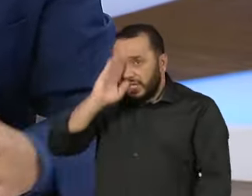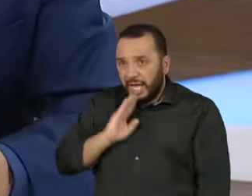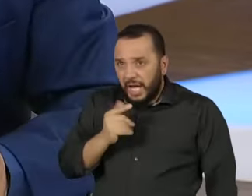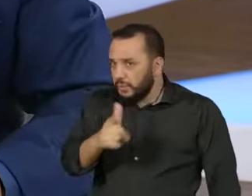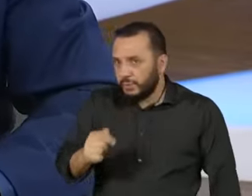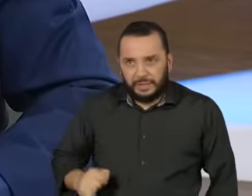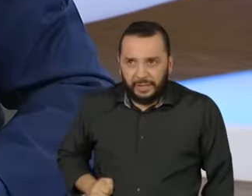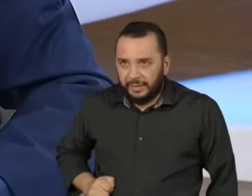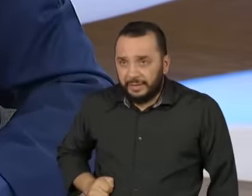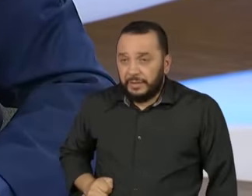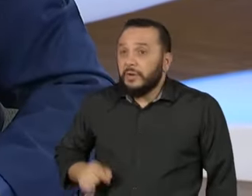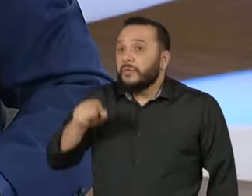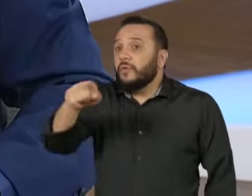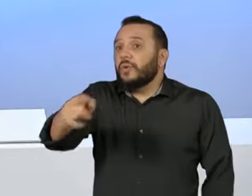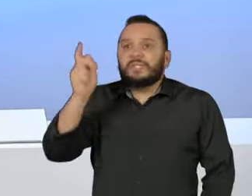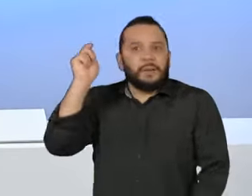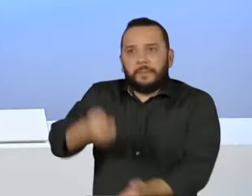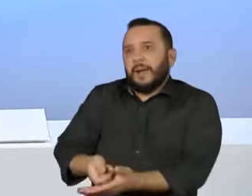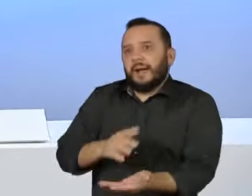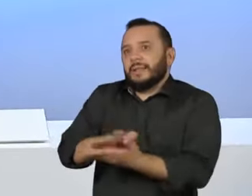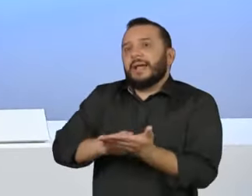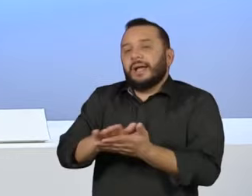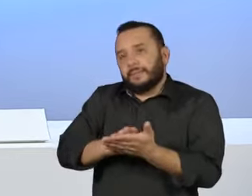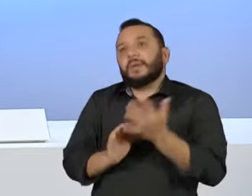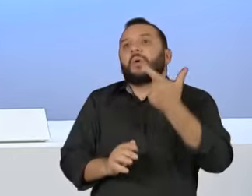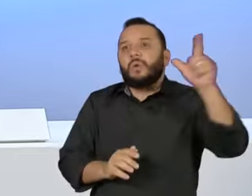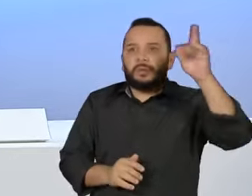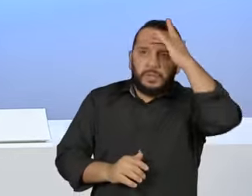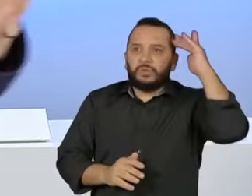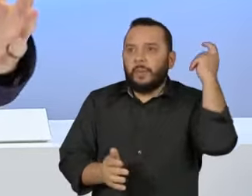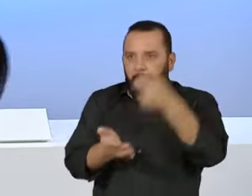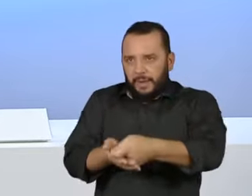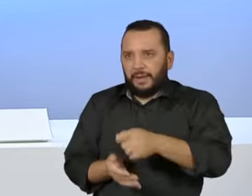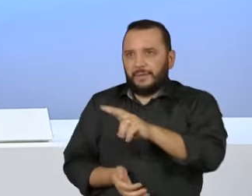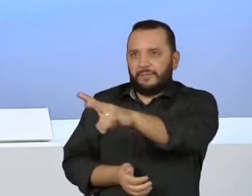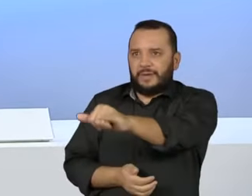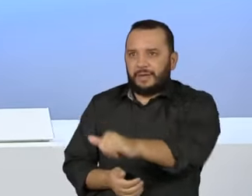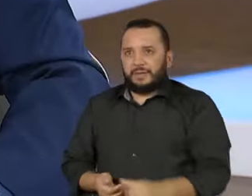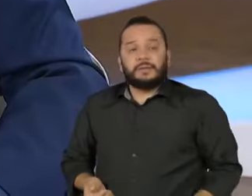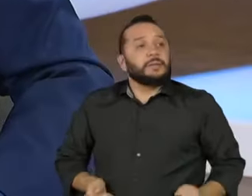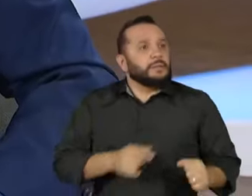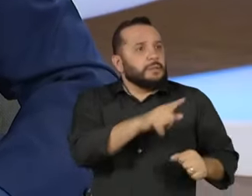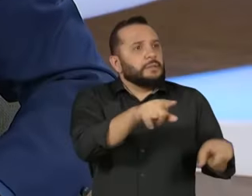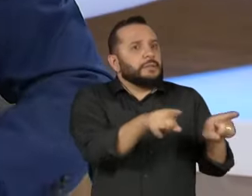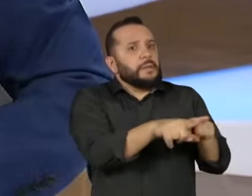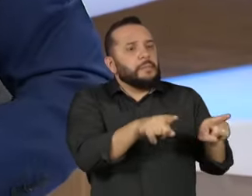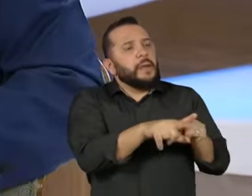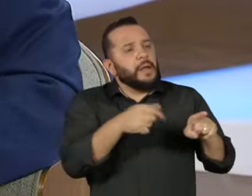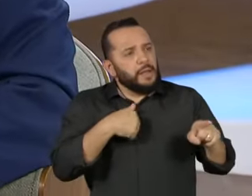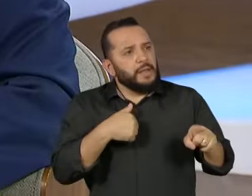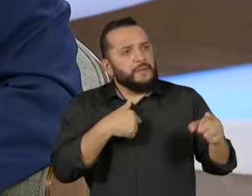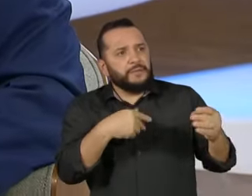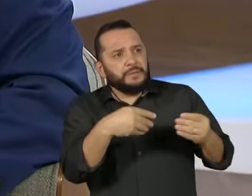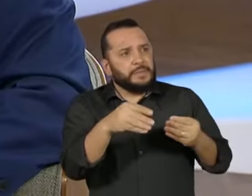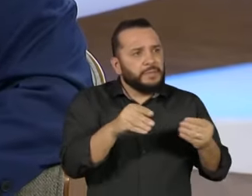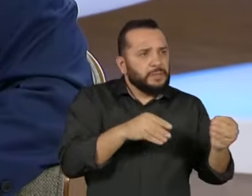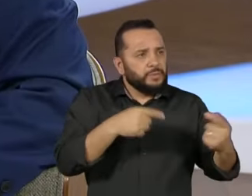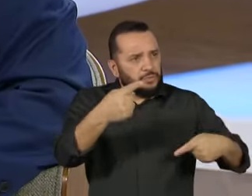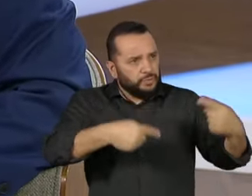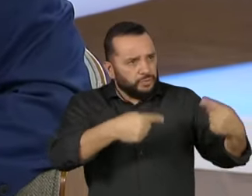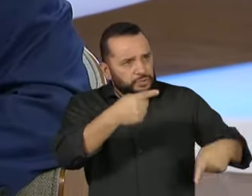não pague, alguém vai pagar. Mas é possível discutir essa flexibilização ou é um pecado? Não, não tem pecado. Você pode fazer, inclusive,